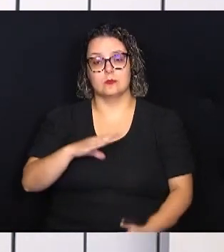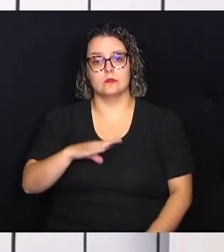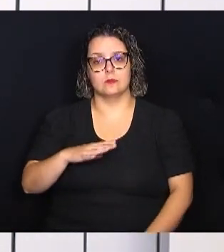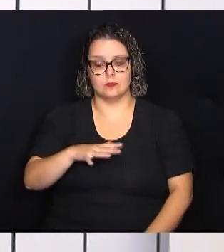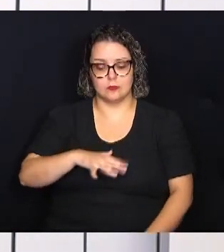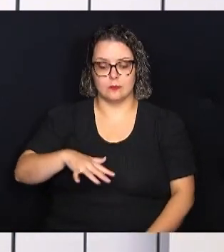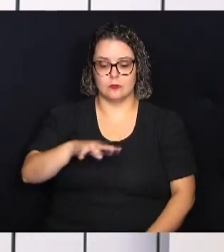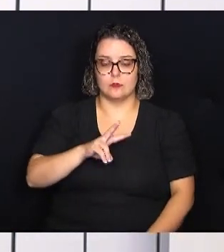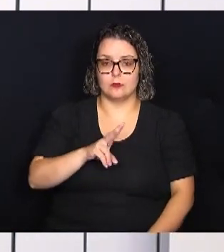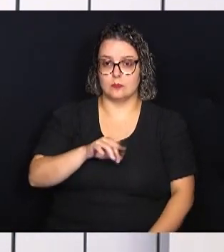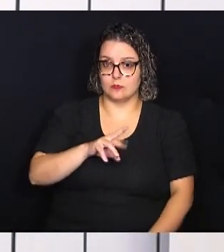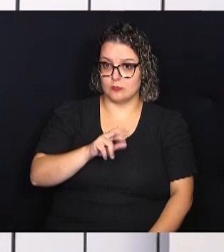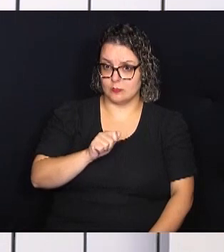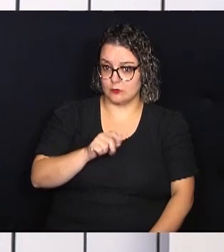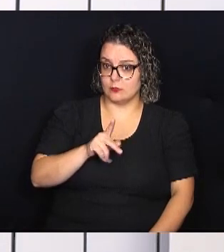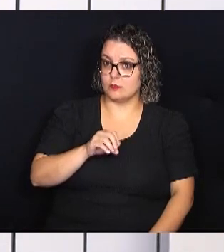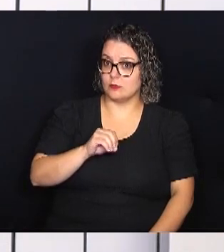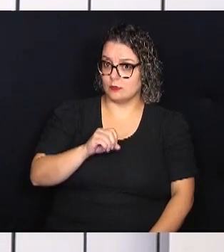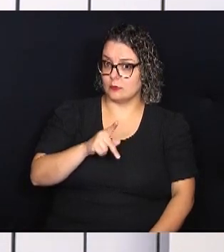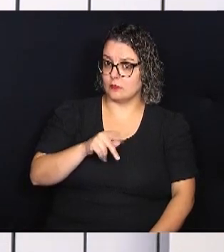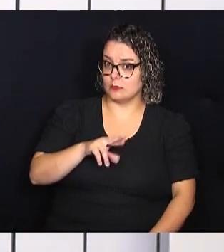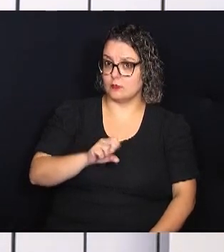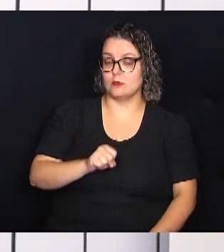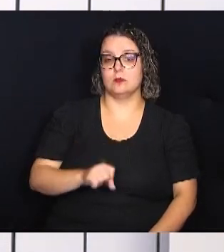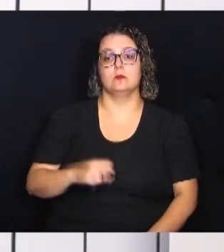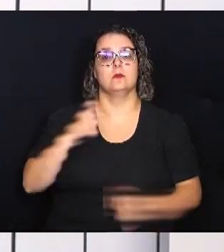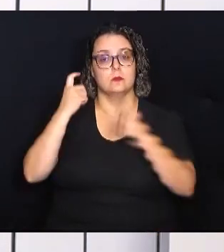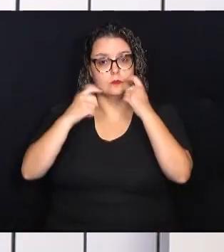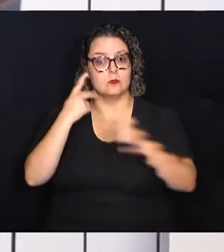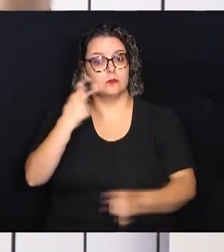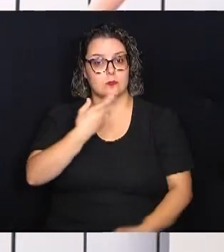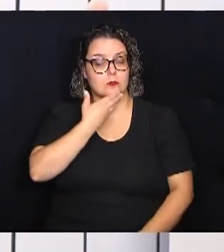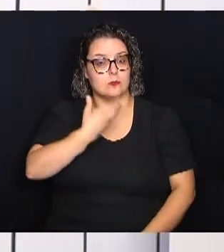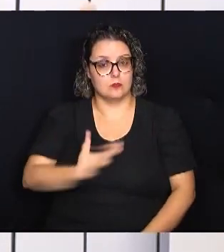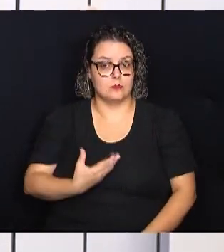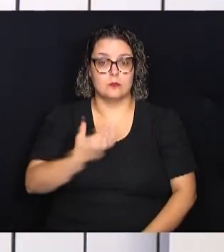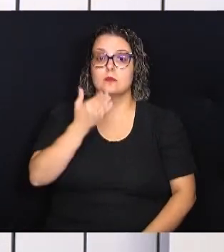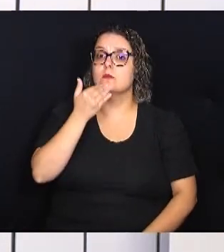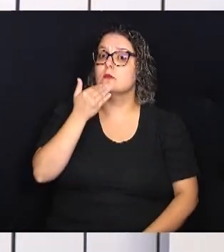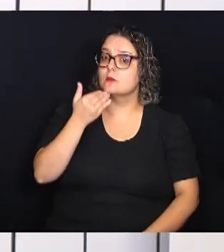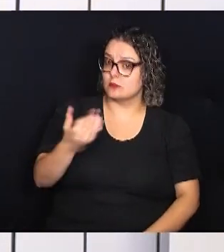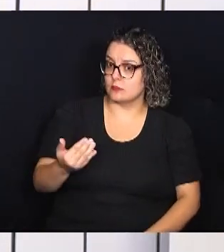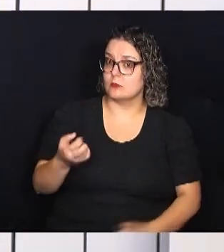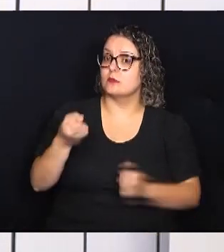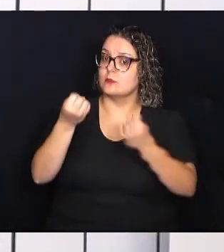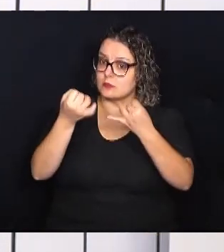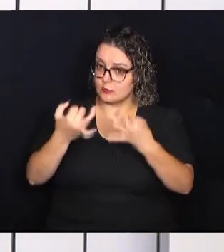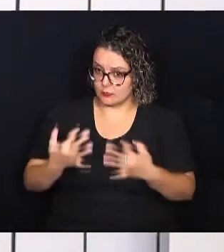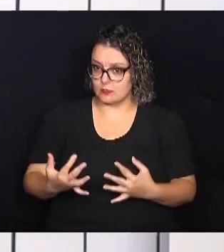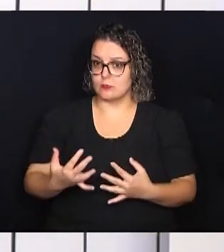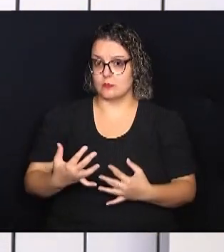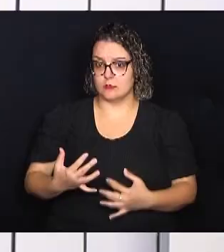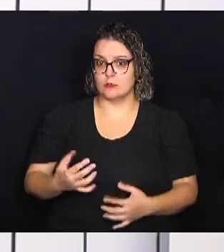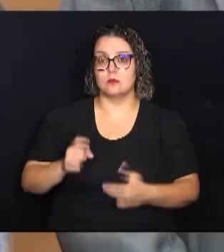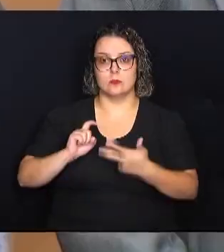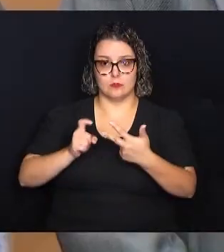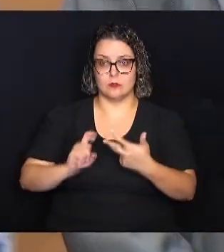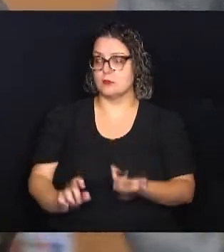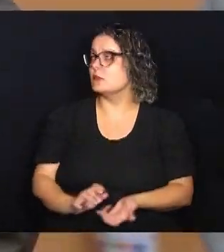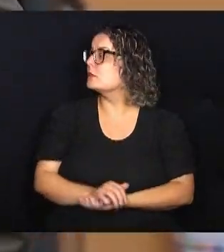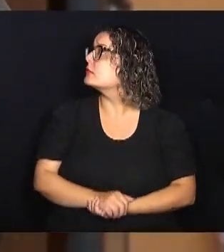Viracopos preocupa o vereador Carmo Luiz, que solicita explicações do Executivo.